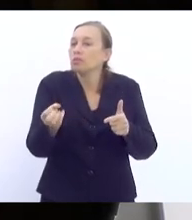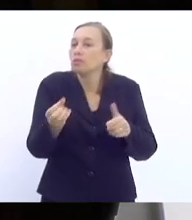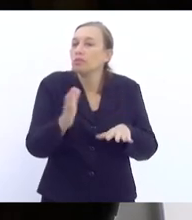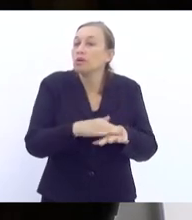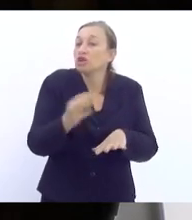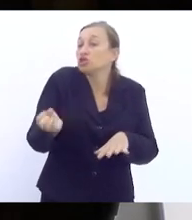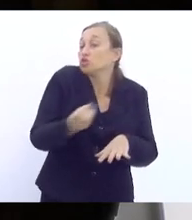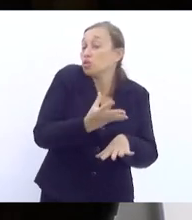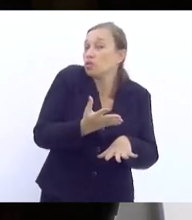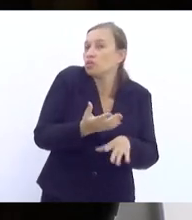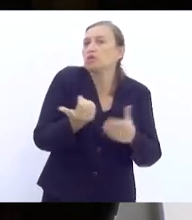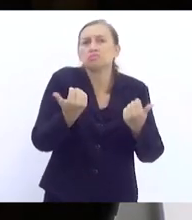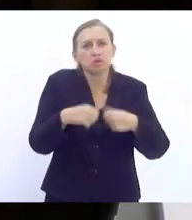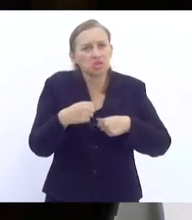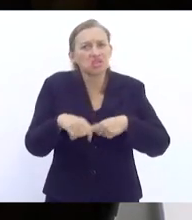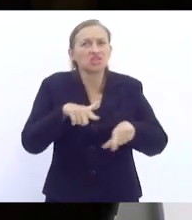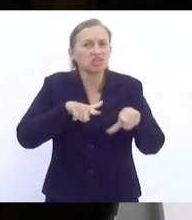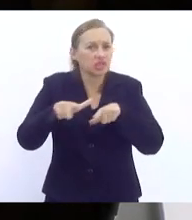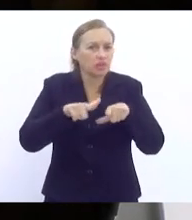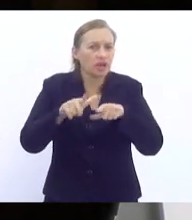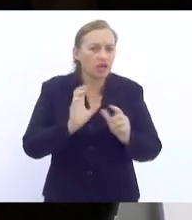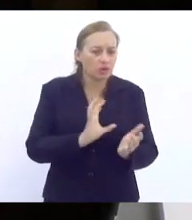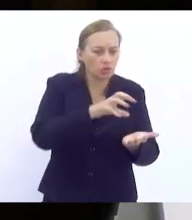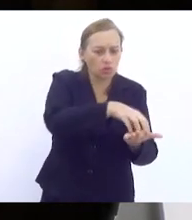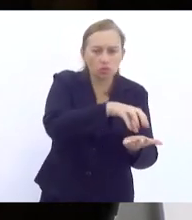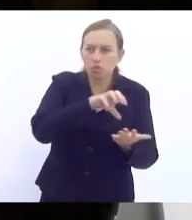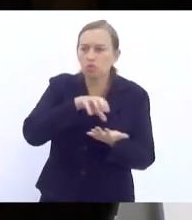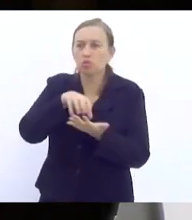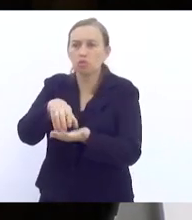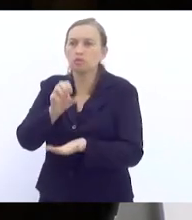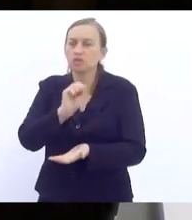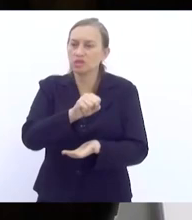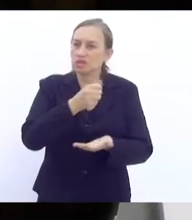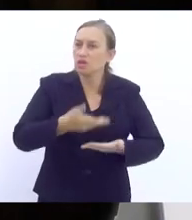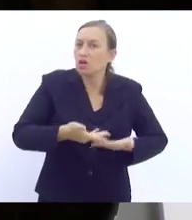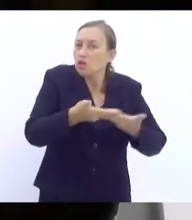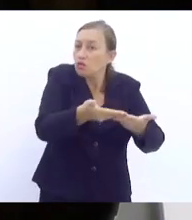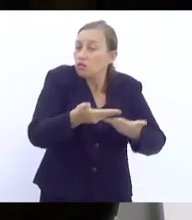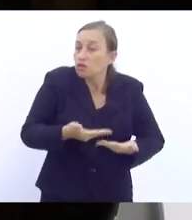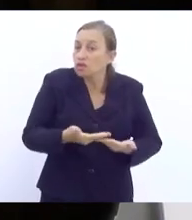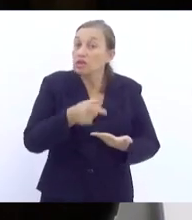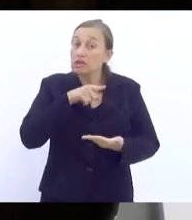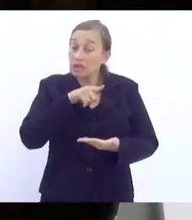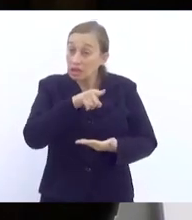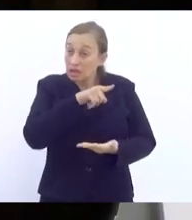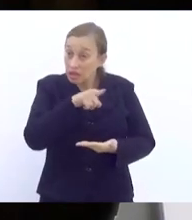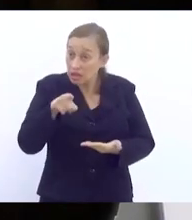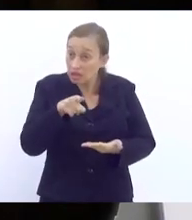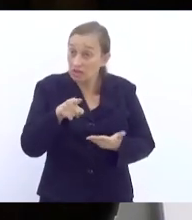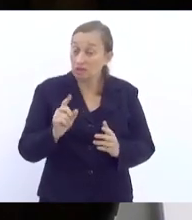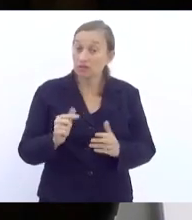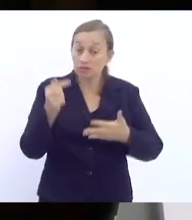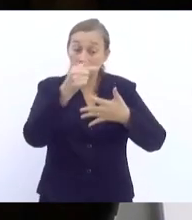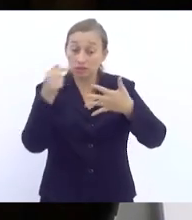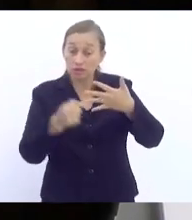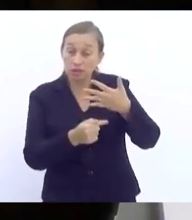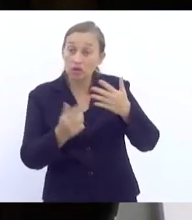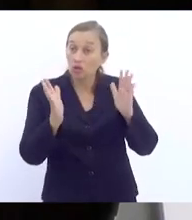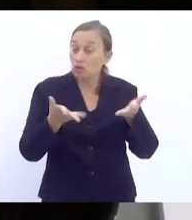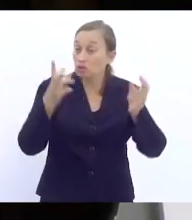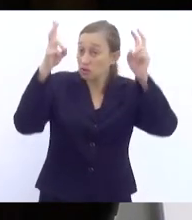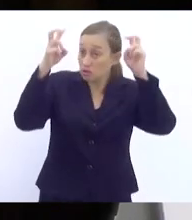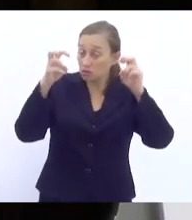e a gente precisa trabalhar com esses órgãos, fornecendo para eles o que são as questões educacionais hoje.